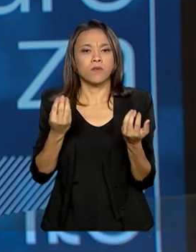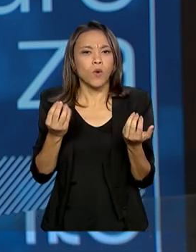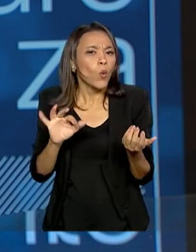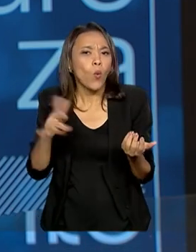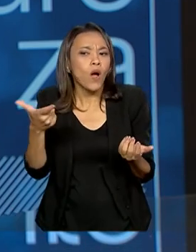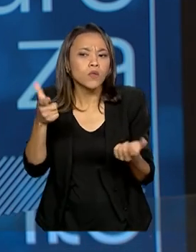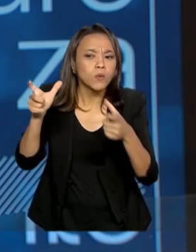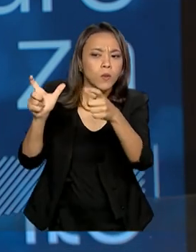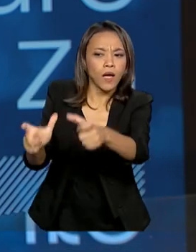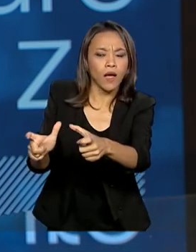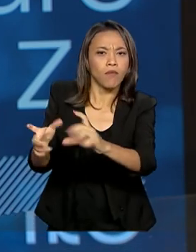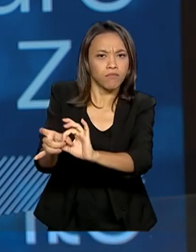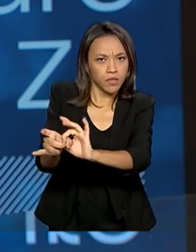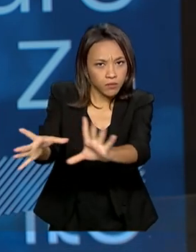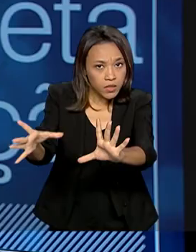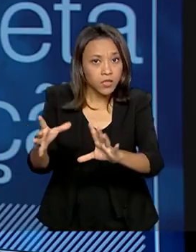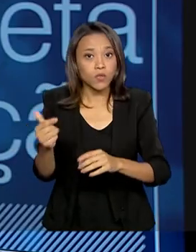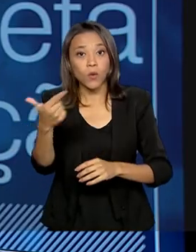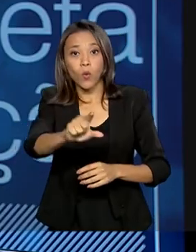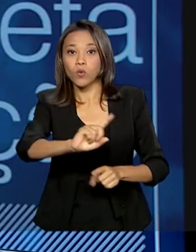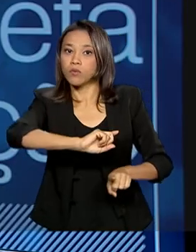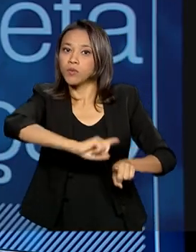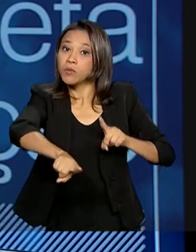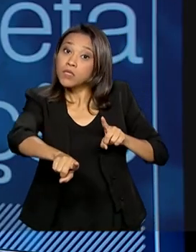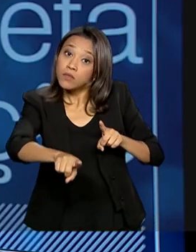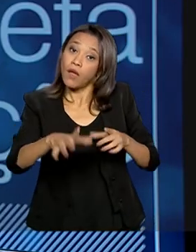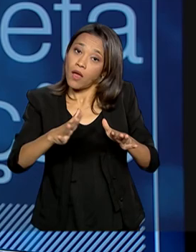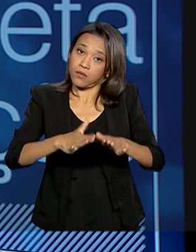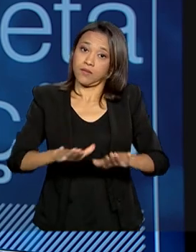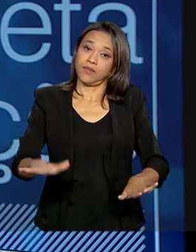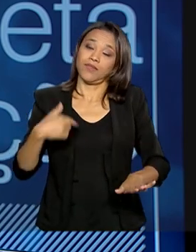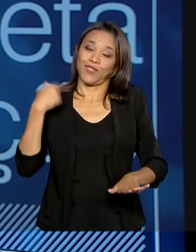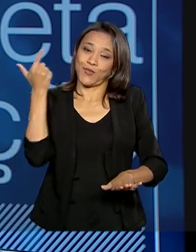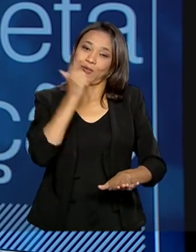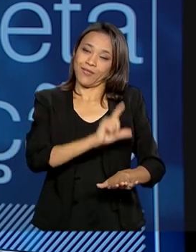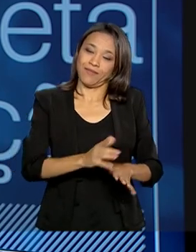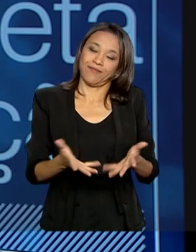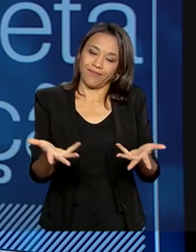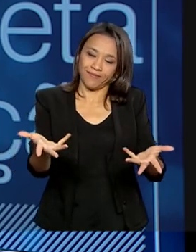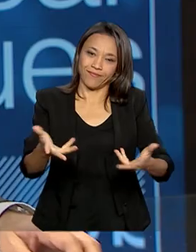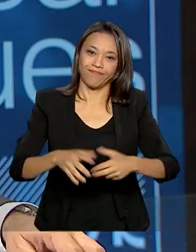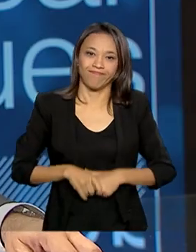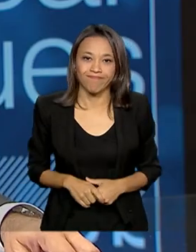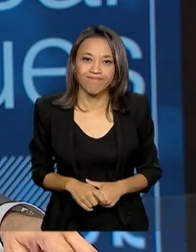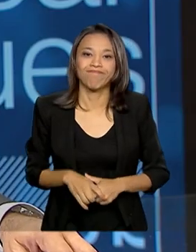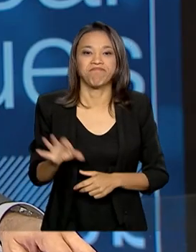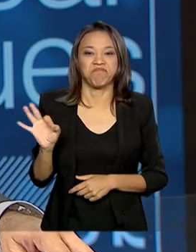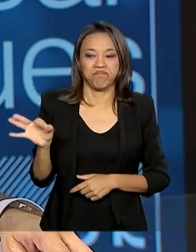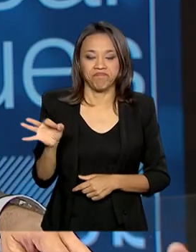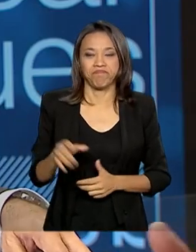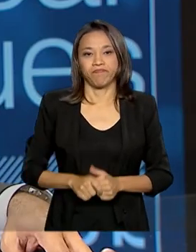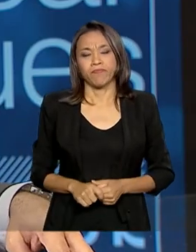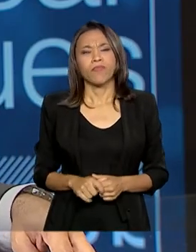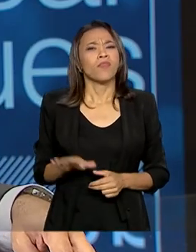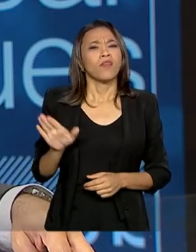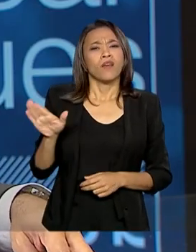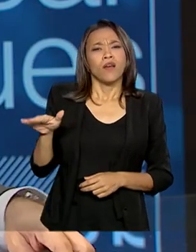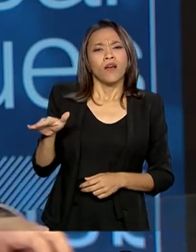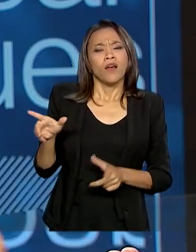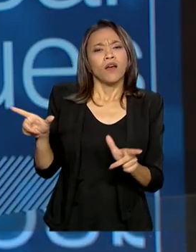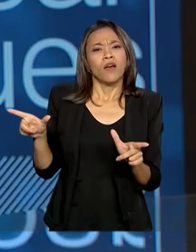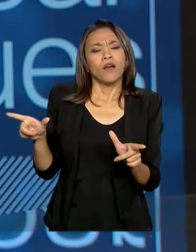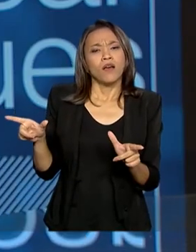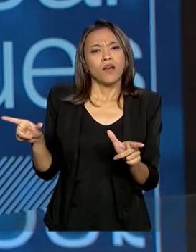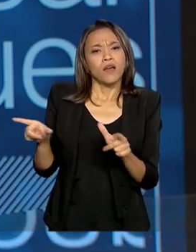são os locais que são permitidos. É dessa forma que a gente vai estar caminhando. Perfeito. O Instituto